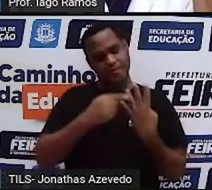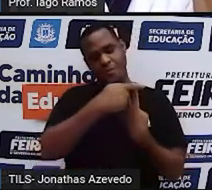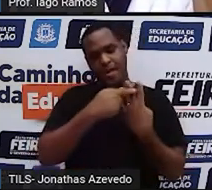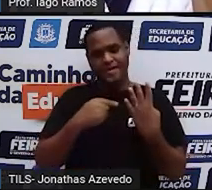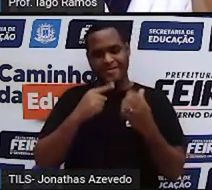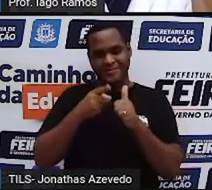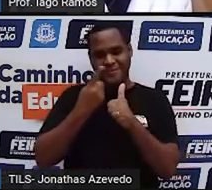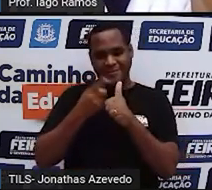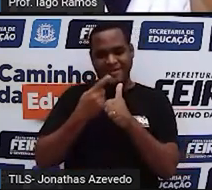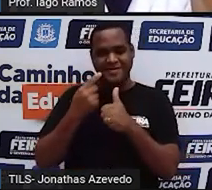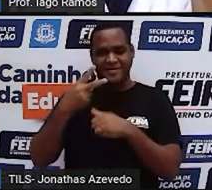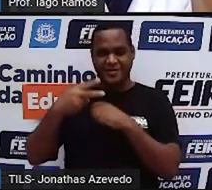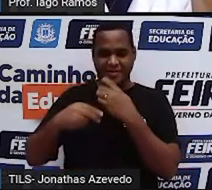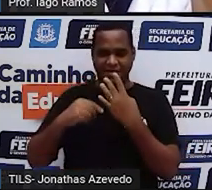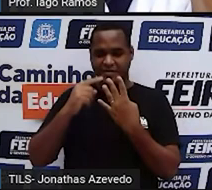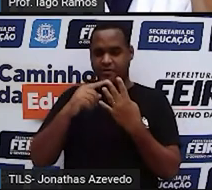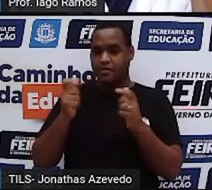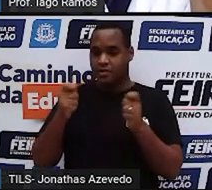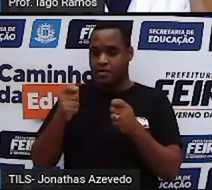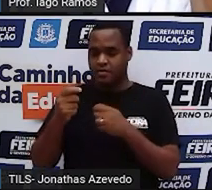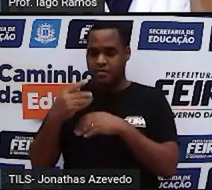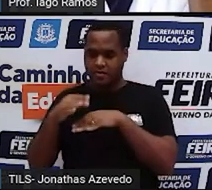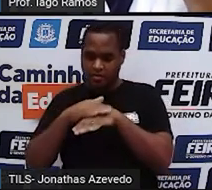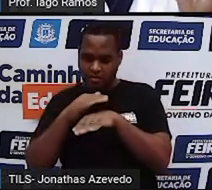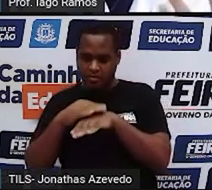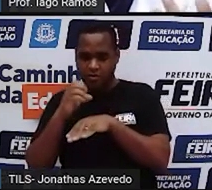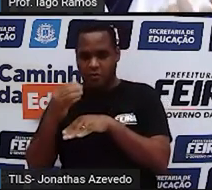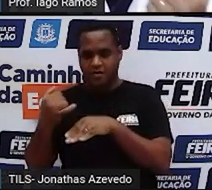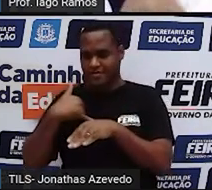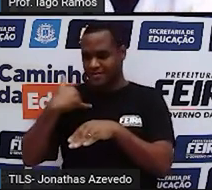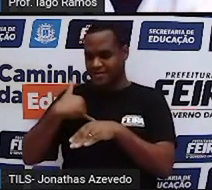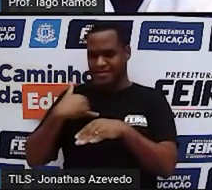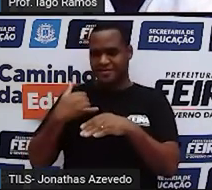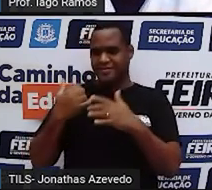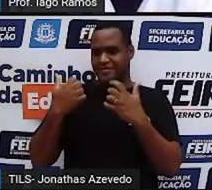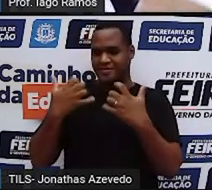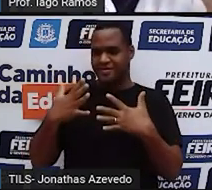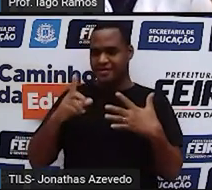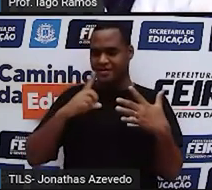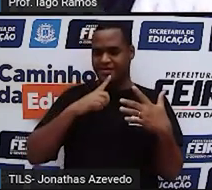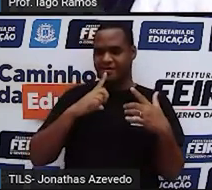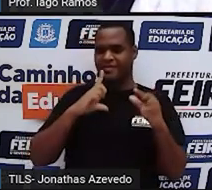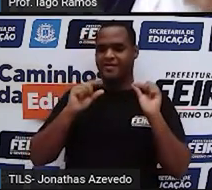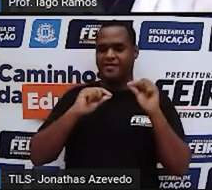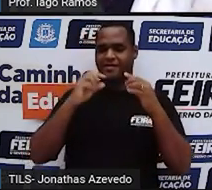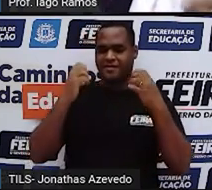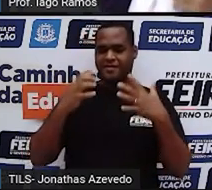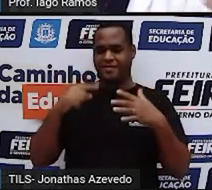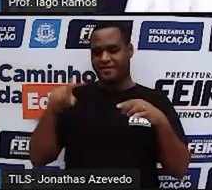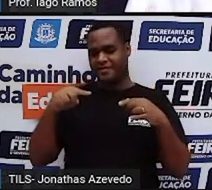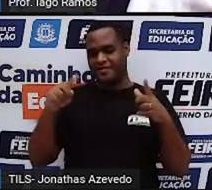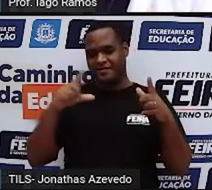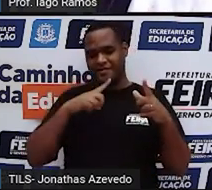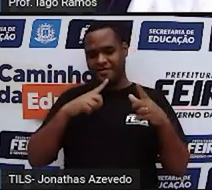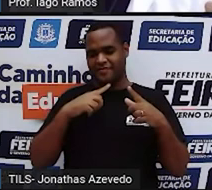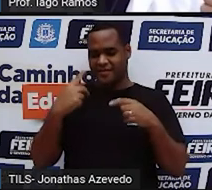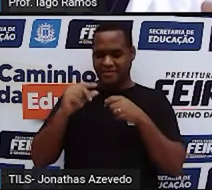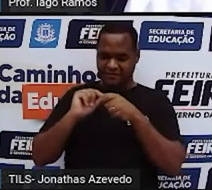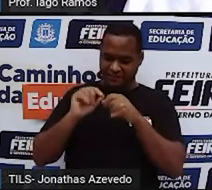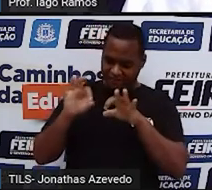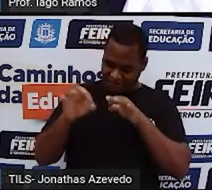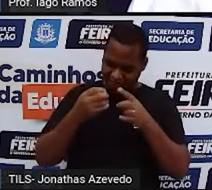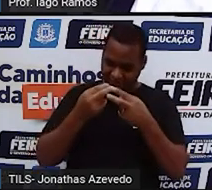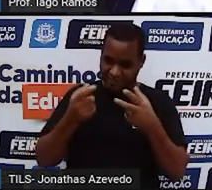primeiros que você calça, os dois últimos a sua idade, que você já tem ou que você vai fazer ainda